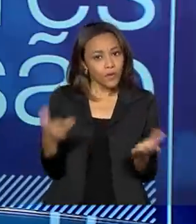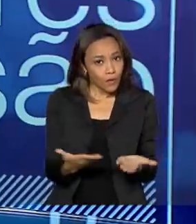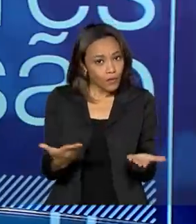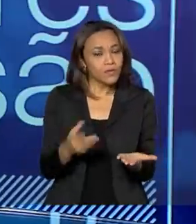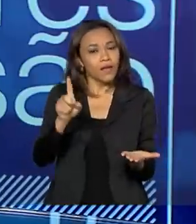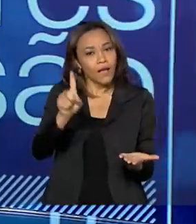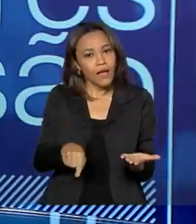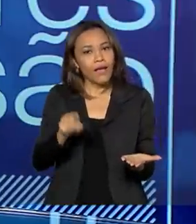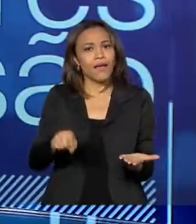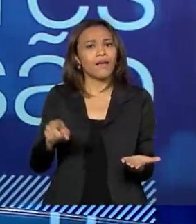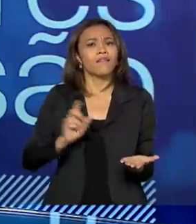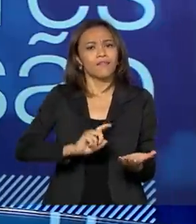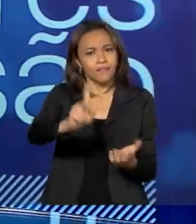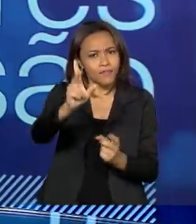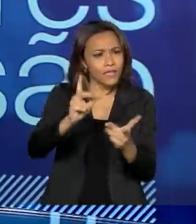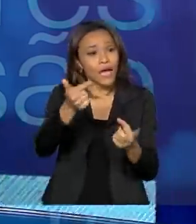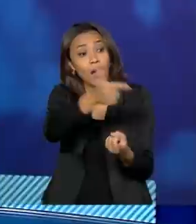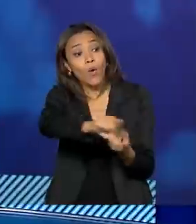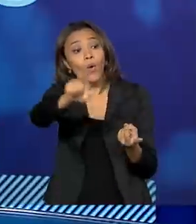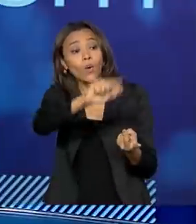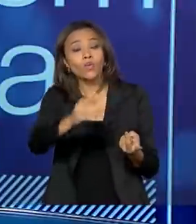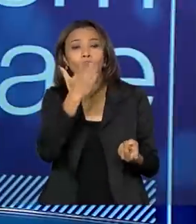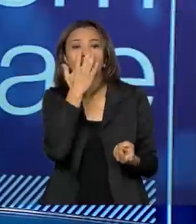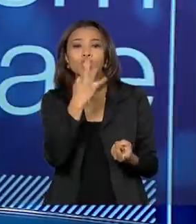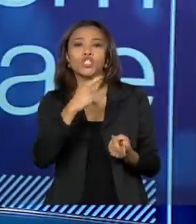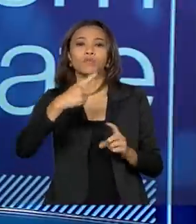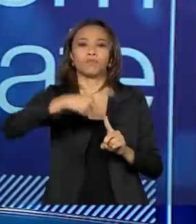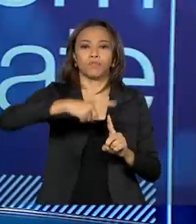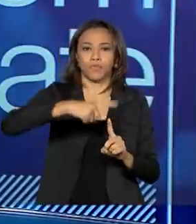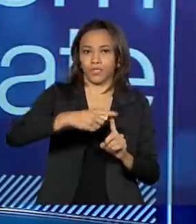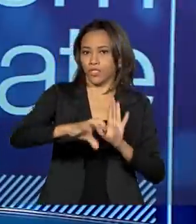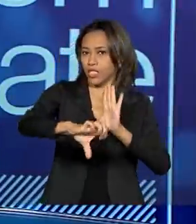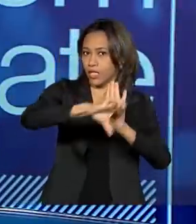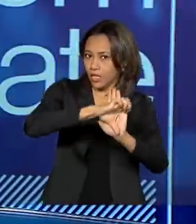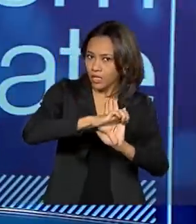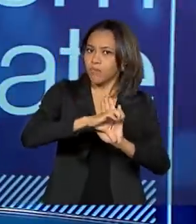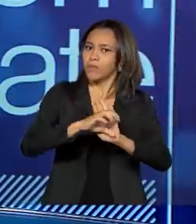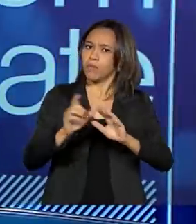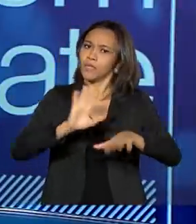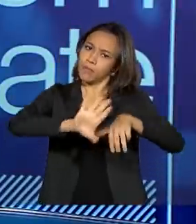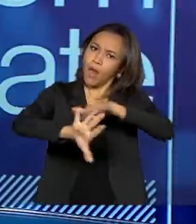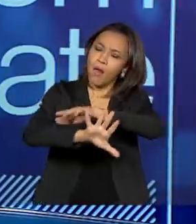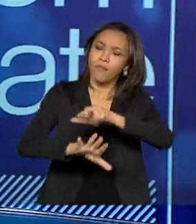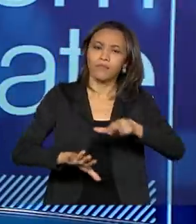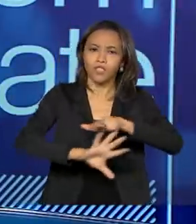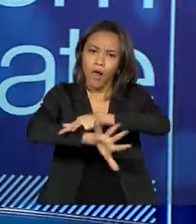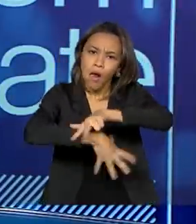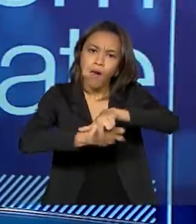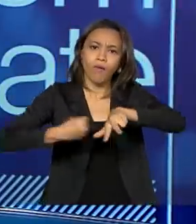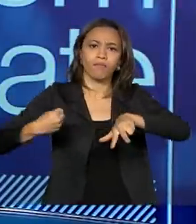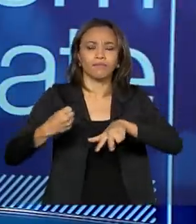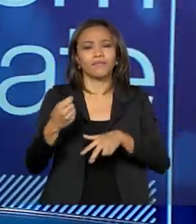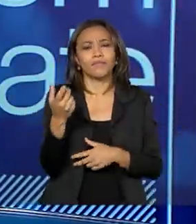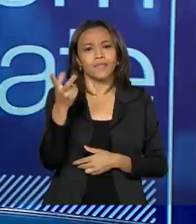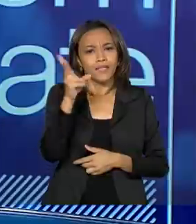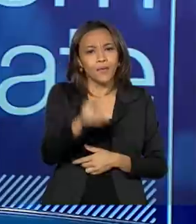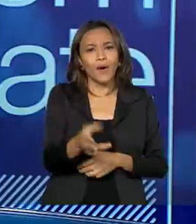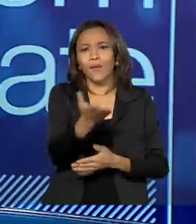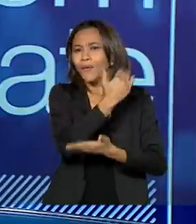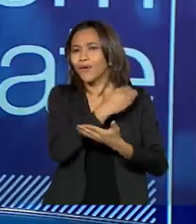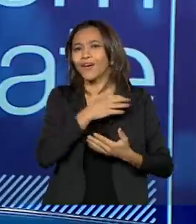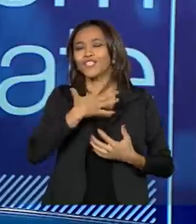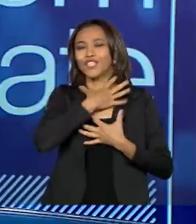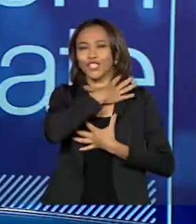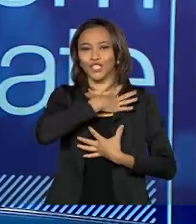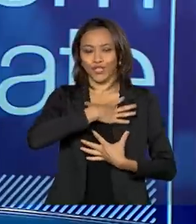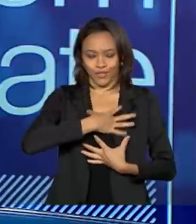para também alienar bens relacionados a outros tipos de crimes, inclusive de corrupção. A exemplo do que ocorreu com o leilão das joias do